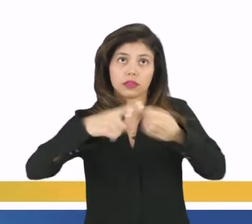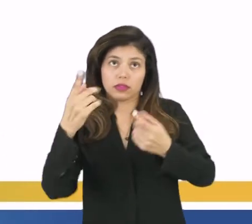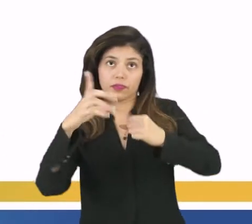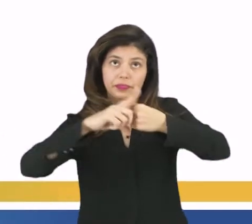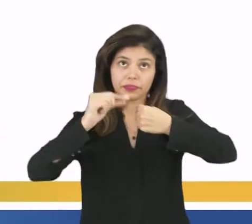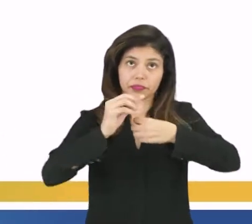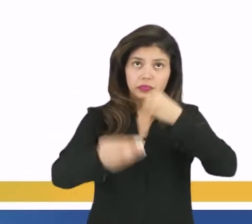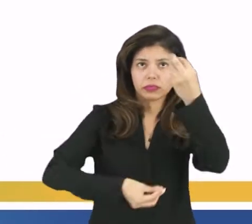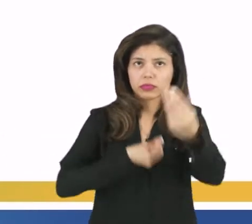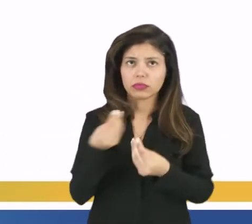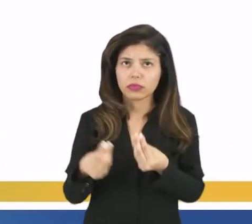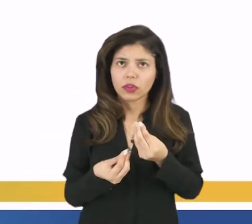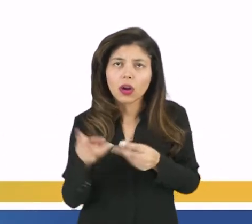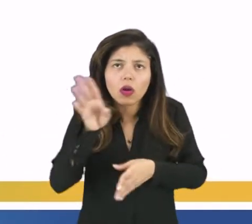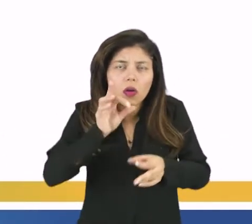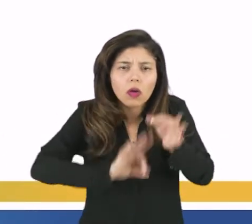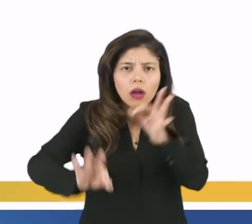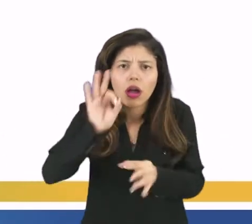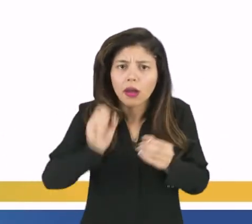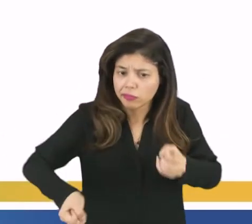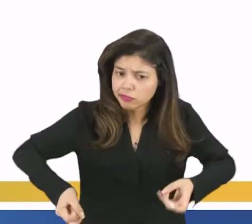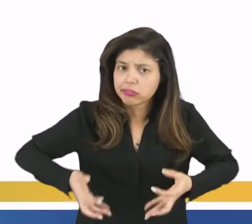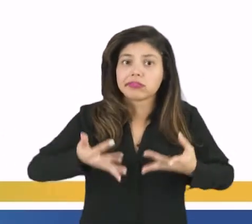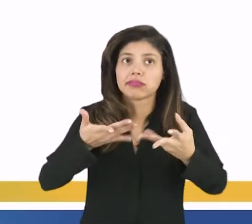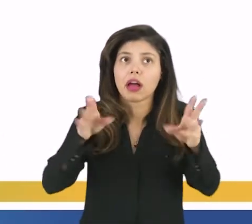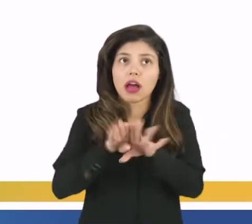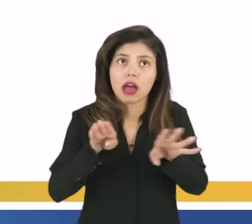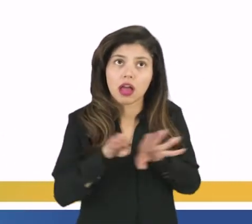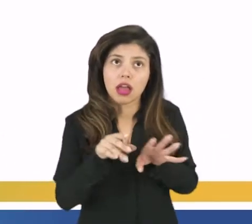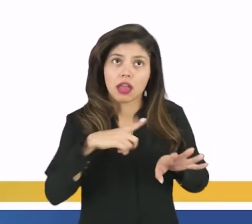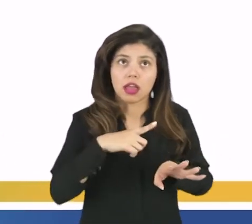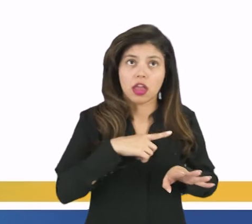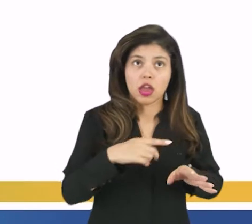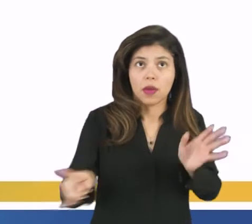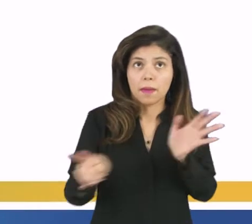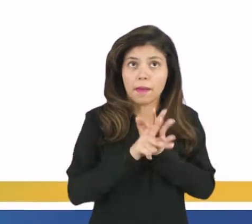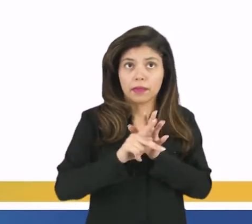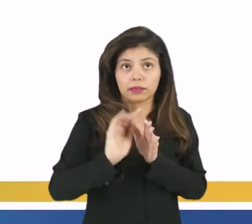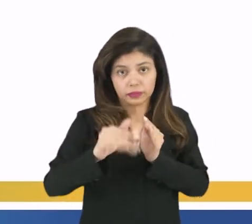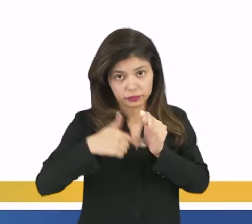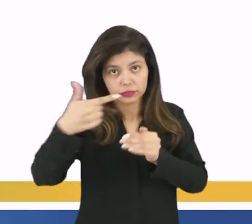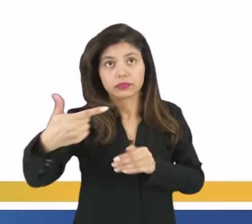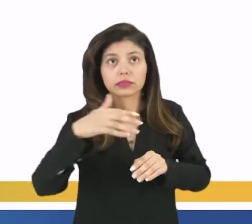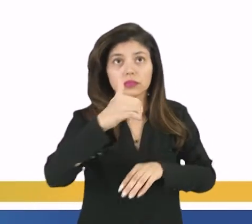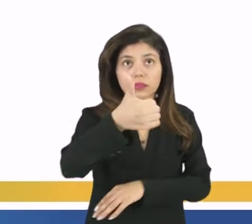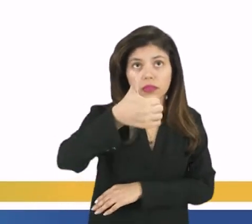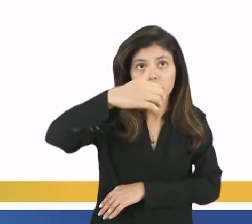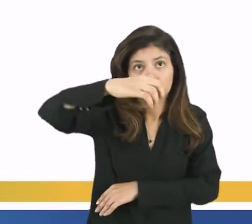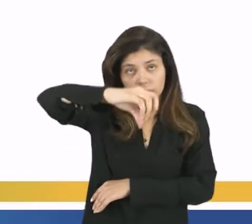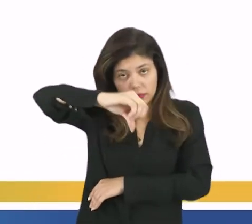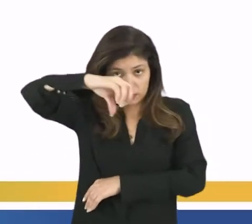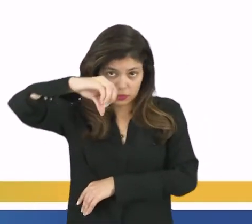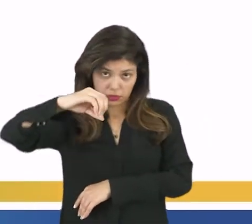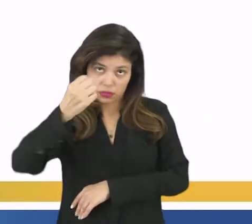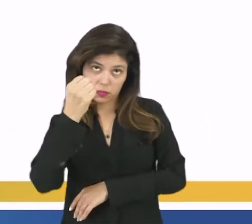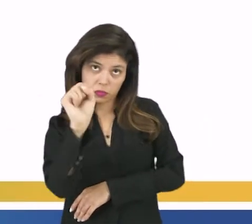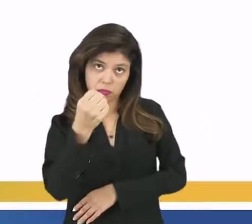não explica como esses instrumentos serão manifestados, para isso foi promulgado a lei em 98,